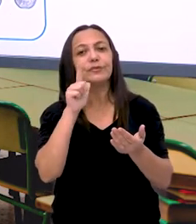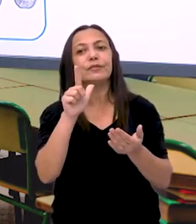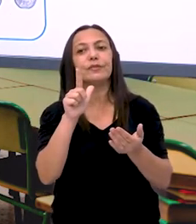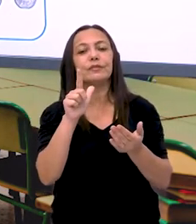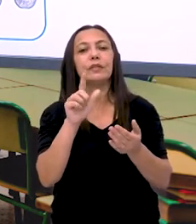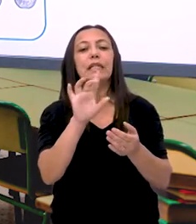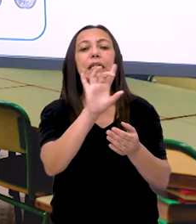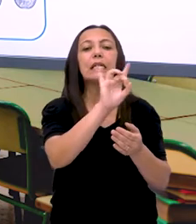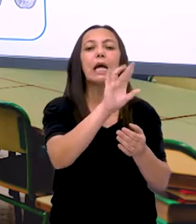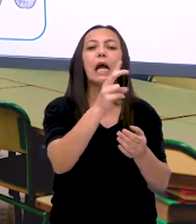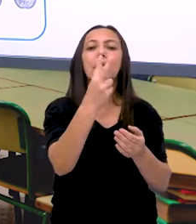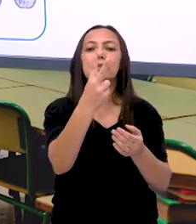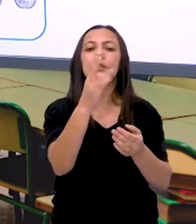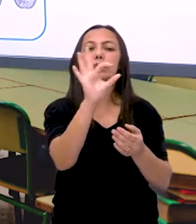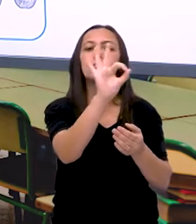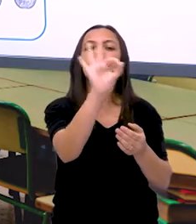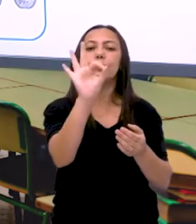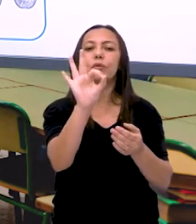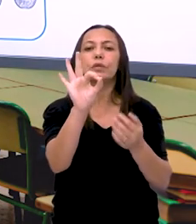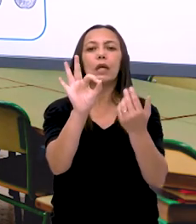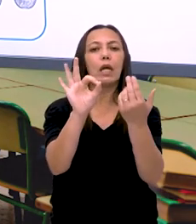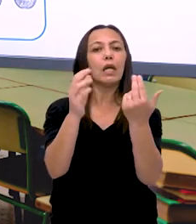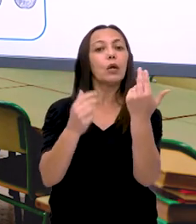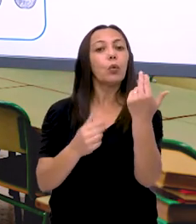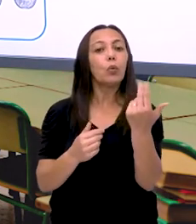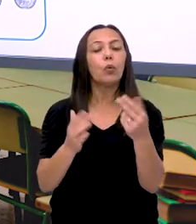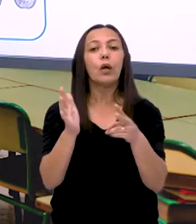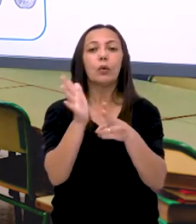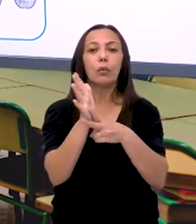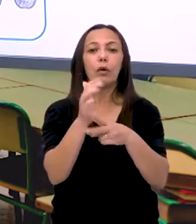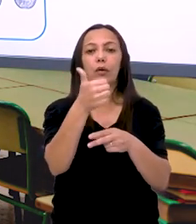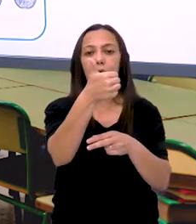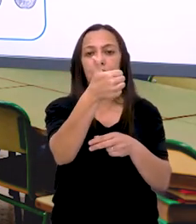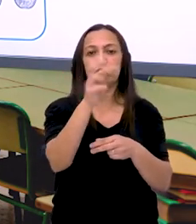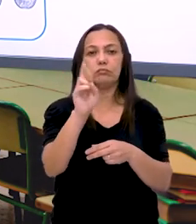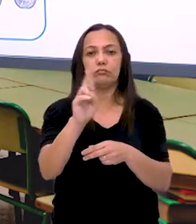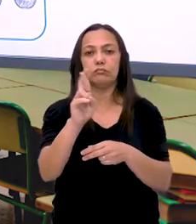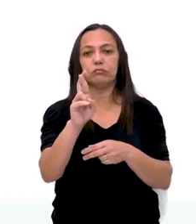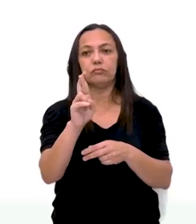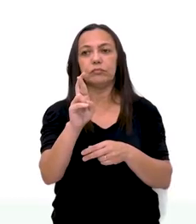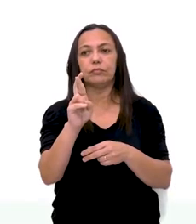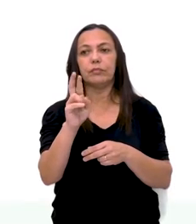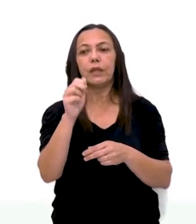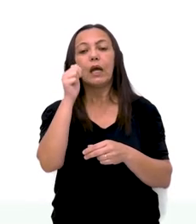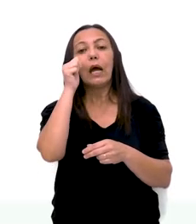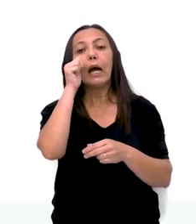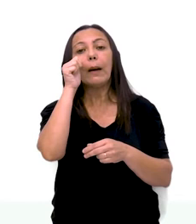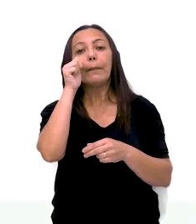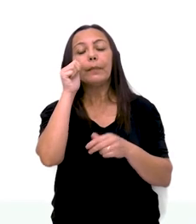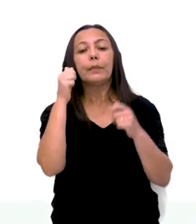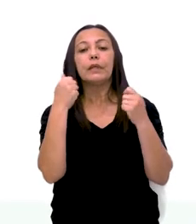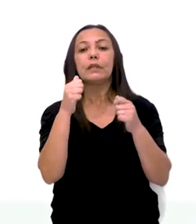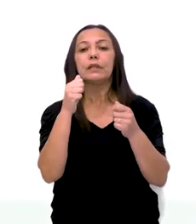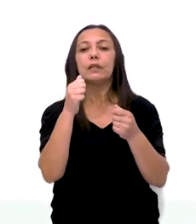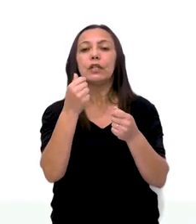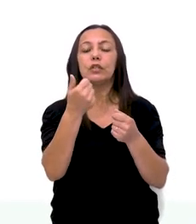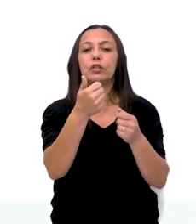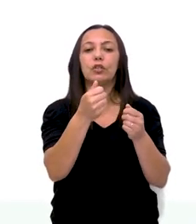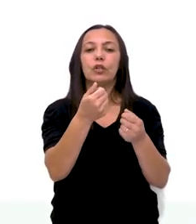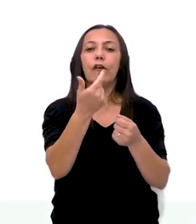Porque cada duas moedinhas. Equivale a um real. Certo? Então. Ela precisa juntar.